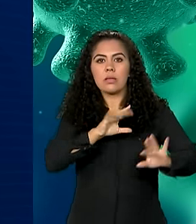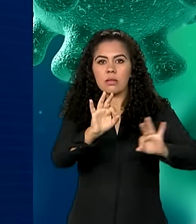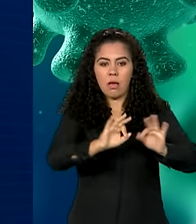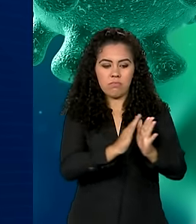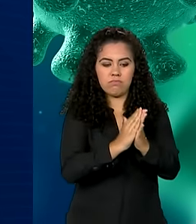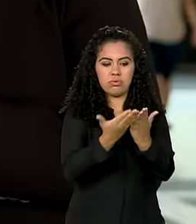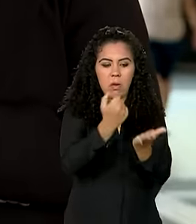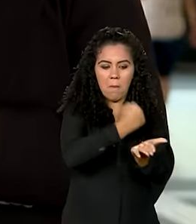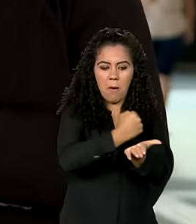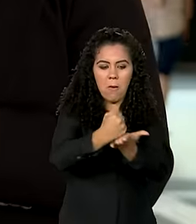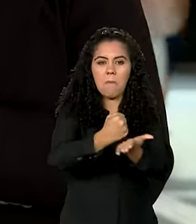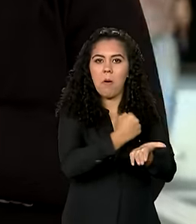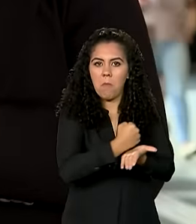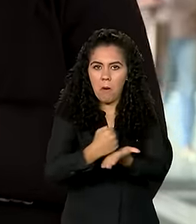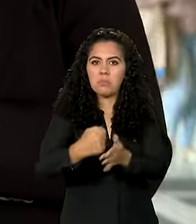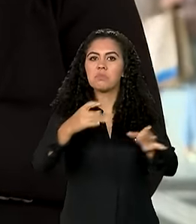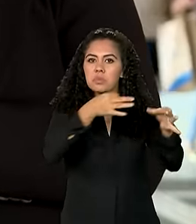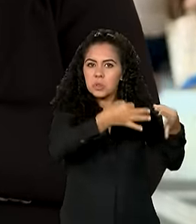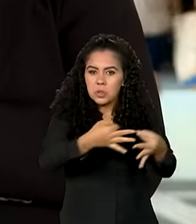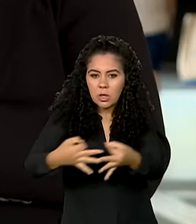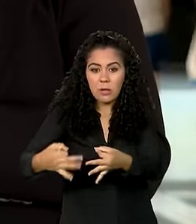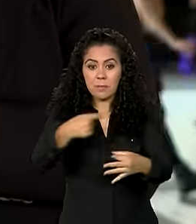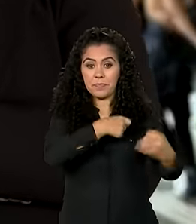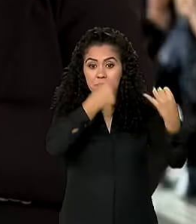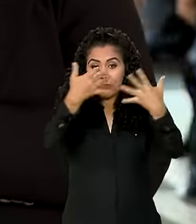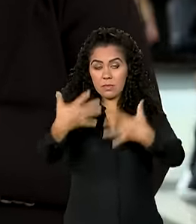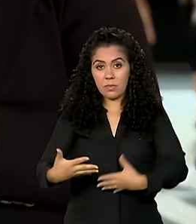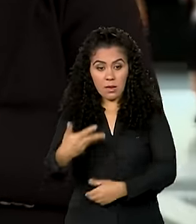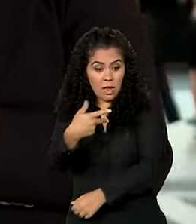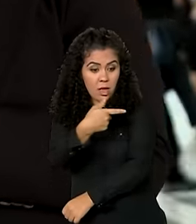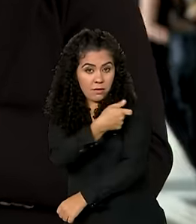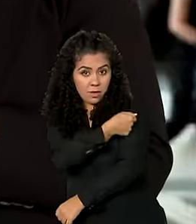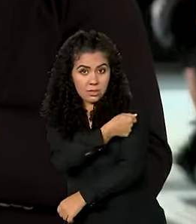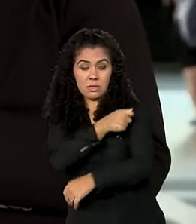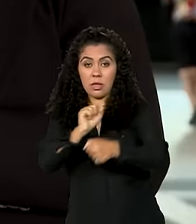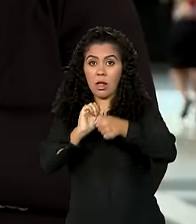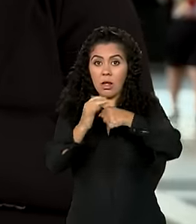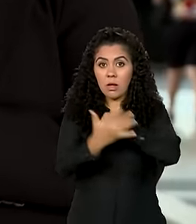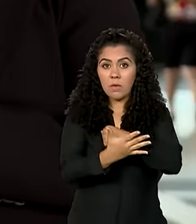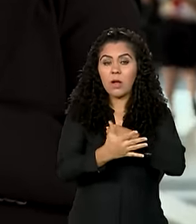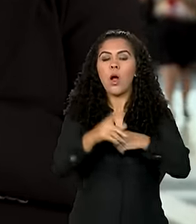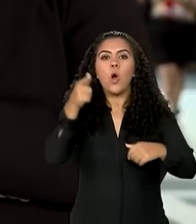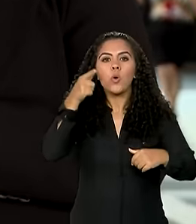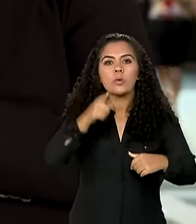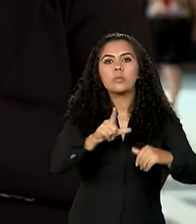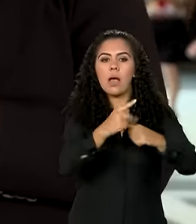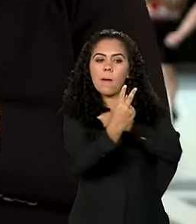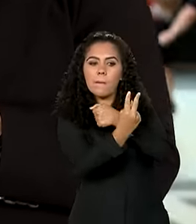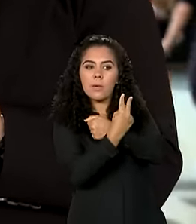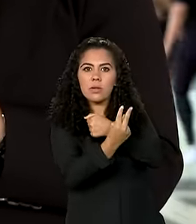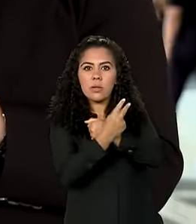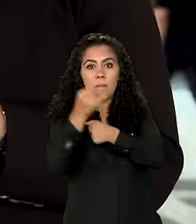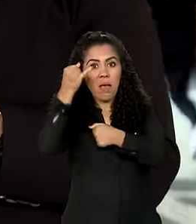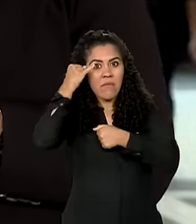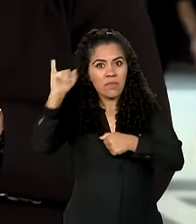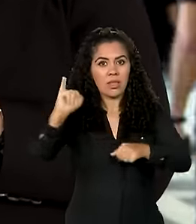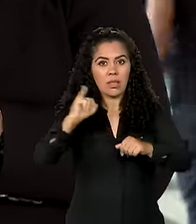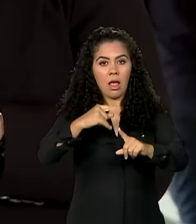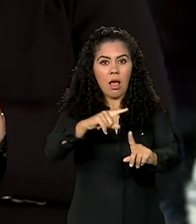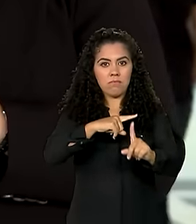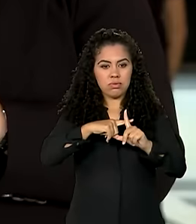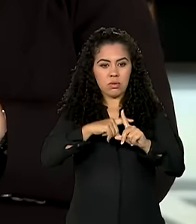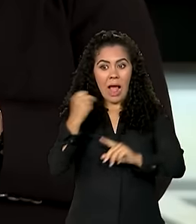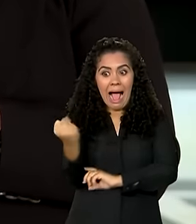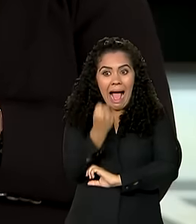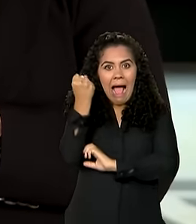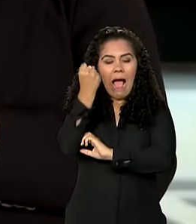completo. A vacina contra a Covid-19 protege contra as formas mais graves da doença. E o estudo apontou que